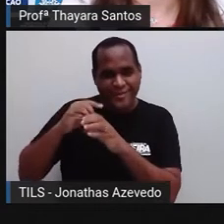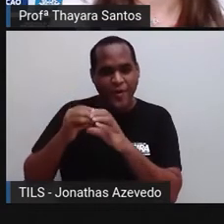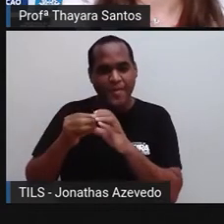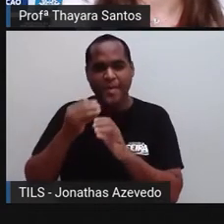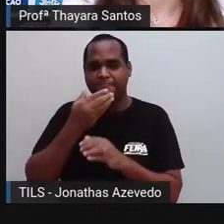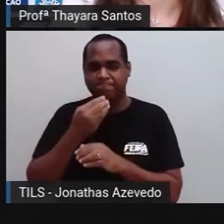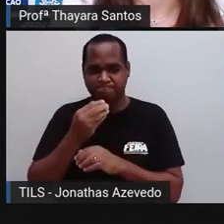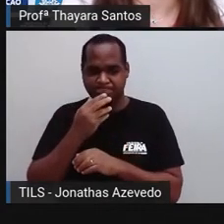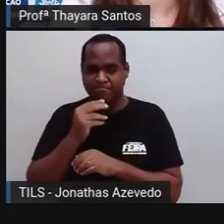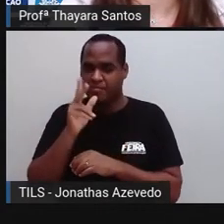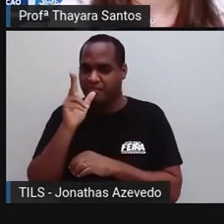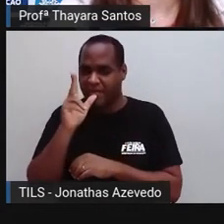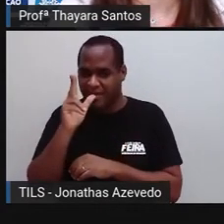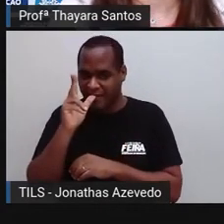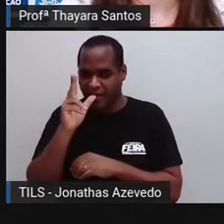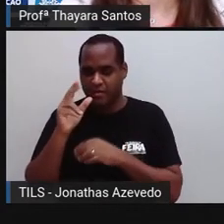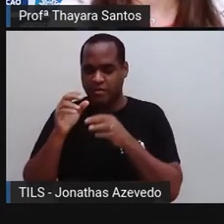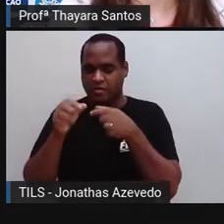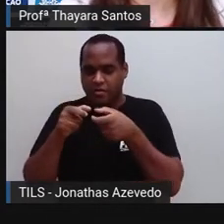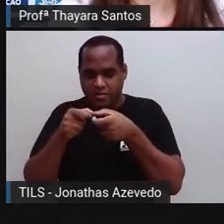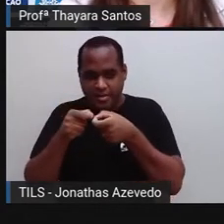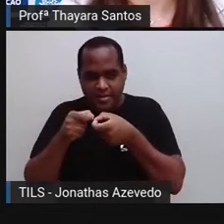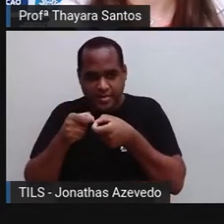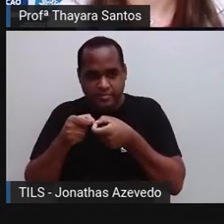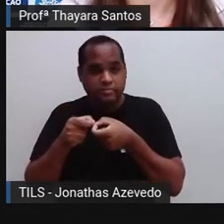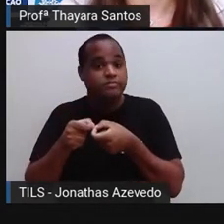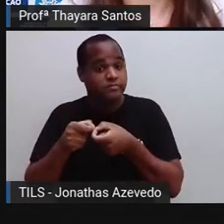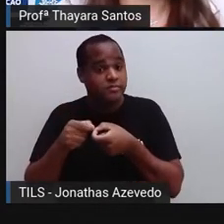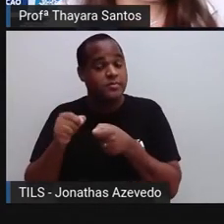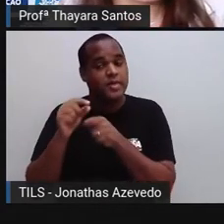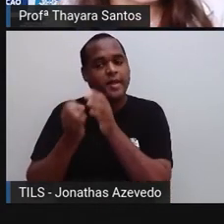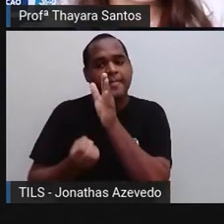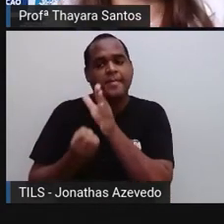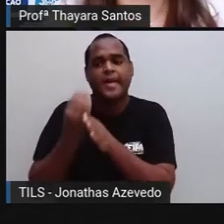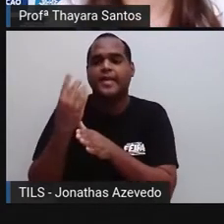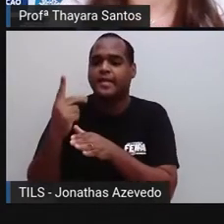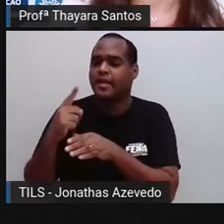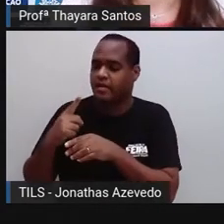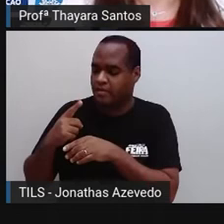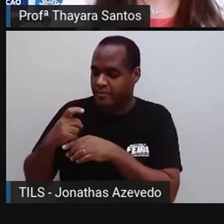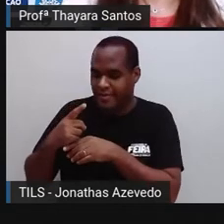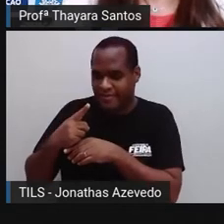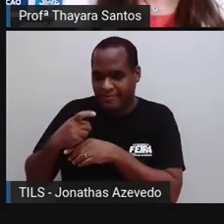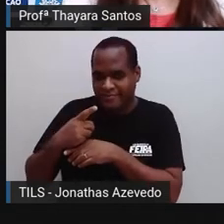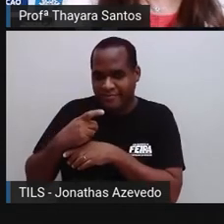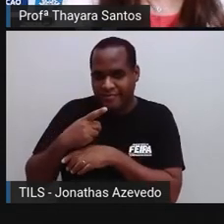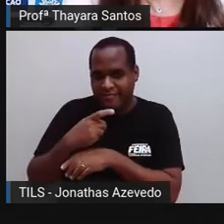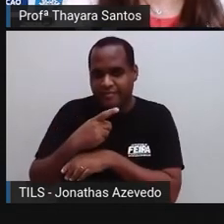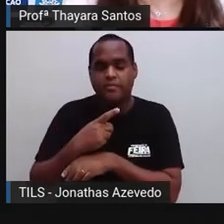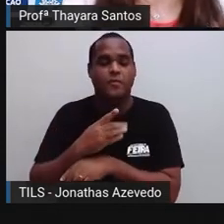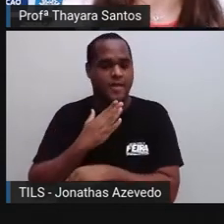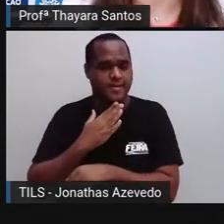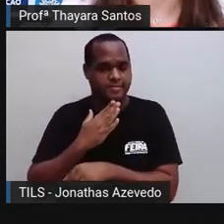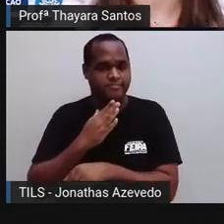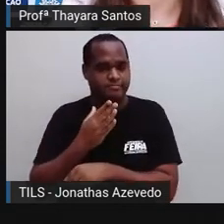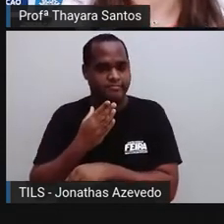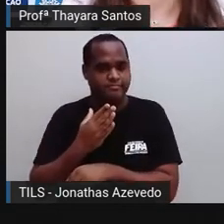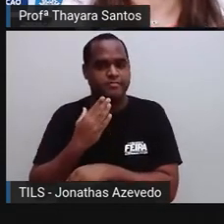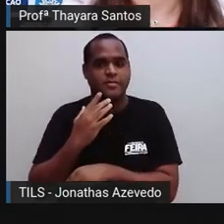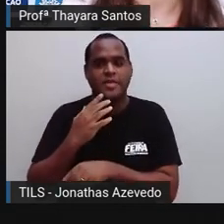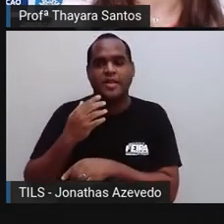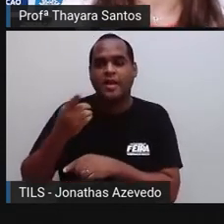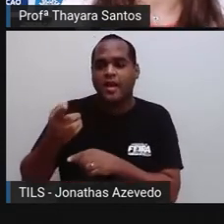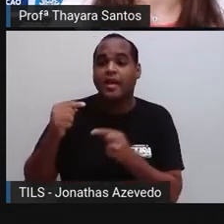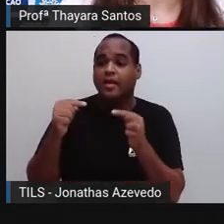função dos testículos é produzir tanto os espermatozoides, que são os gametas masculinos, quanto o hormônio